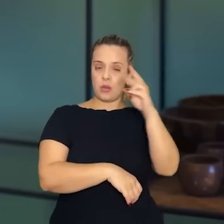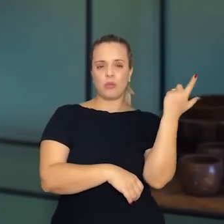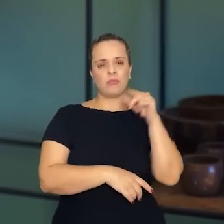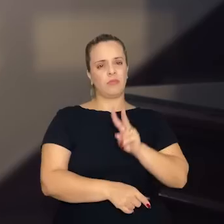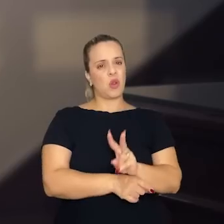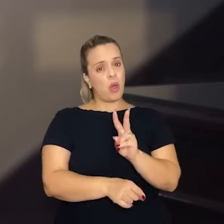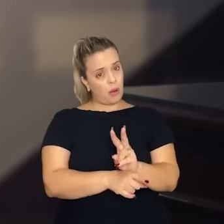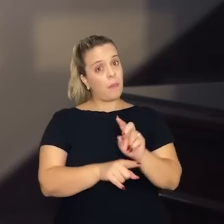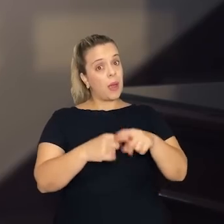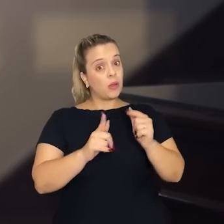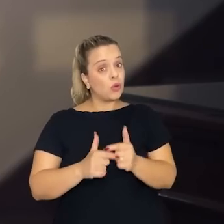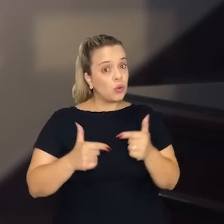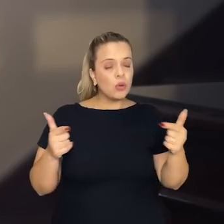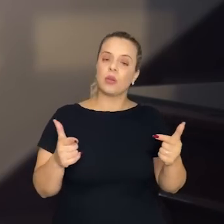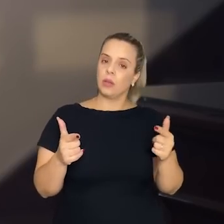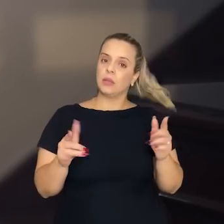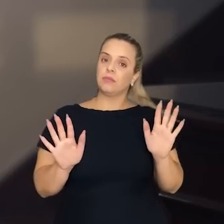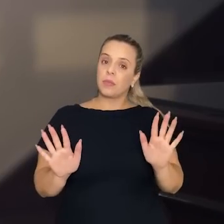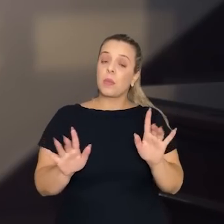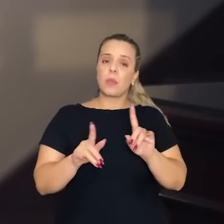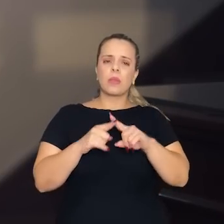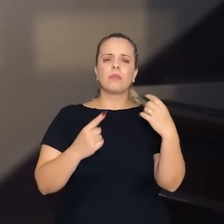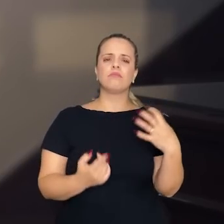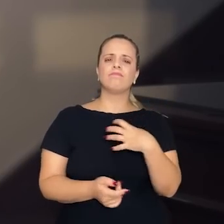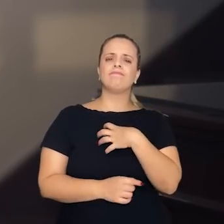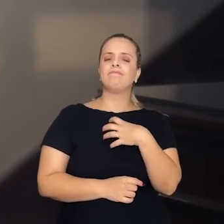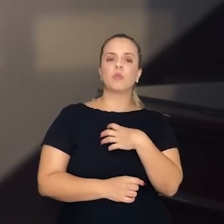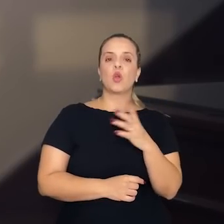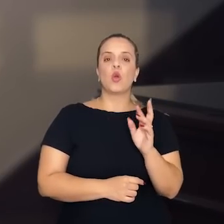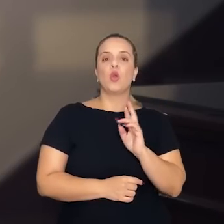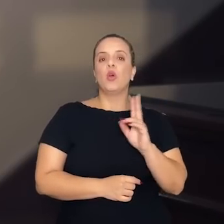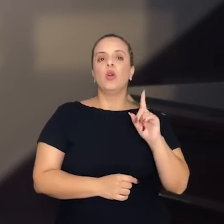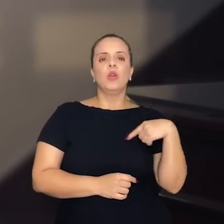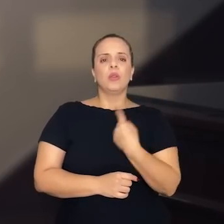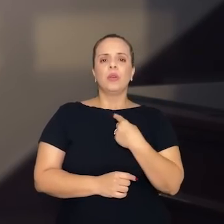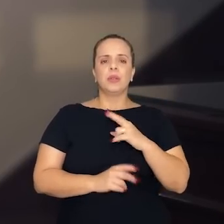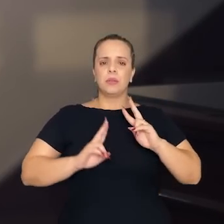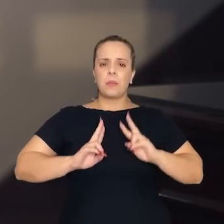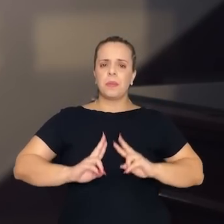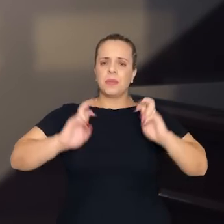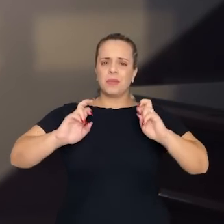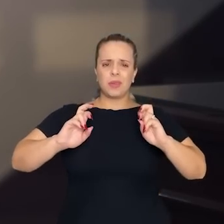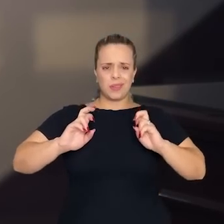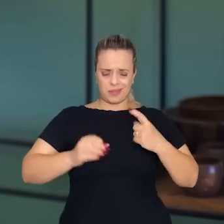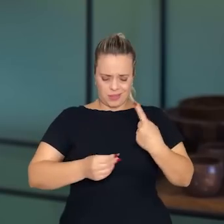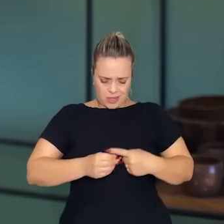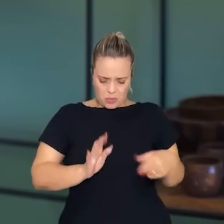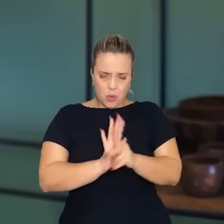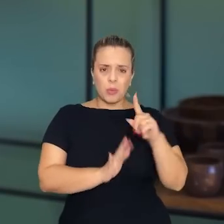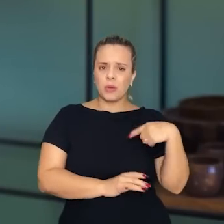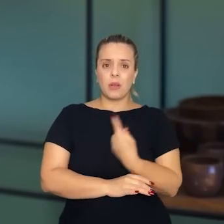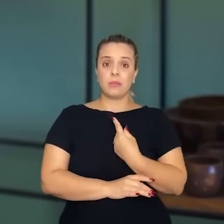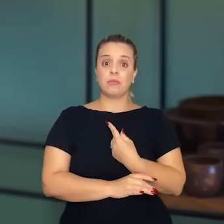do acaso. Nós começamos a sentir que nós não mais nos reconhecíamos dentro da nossa cidade. O